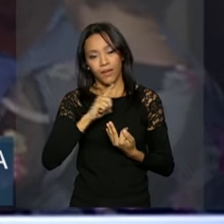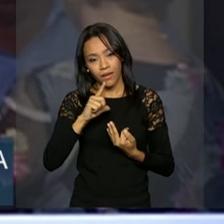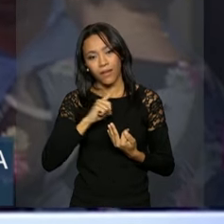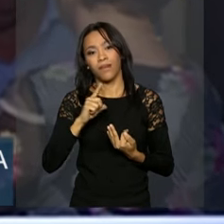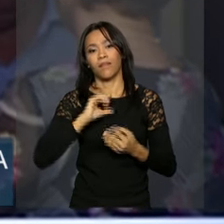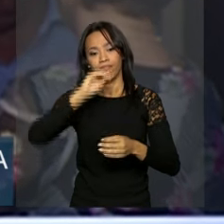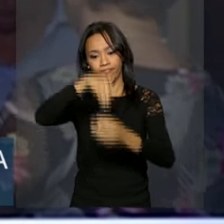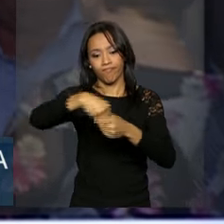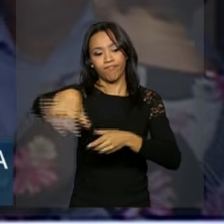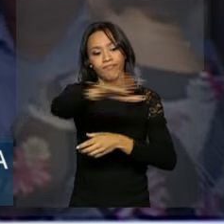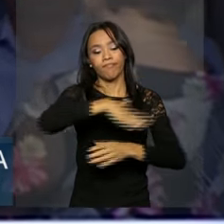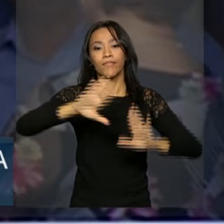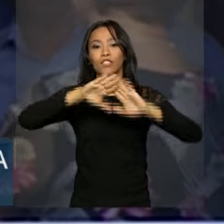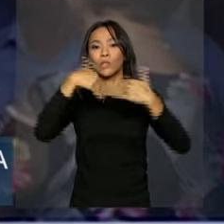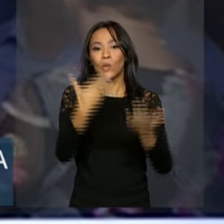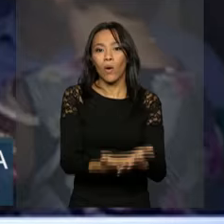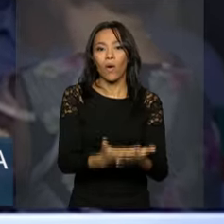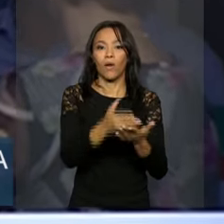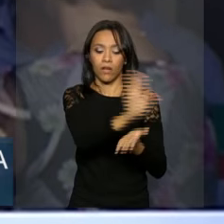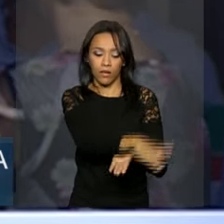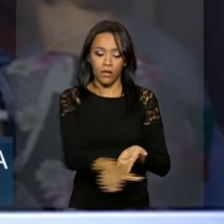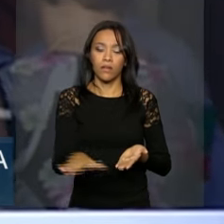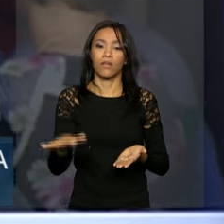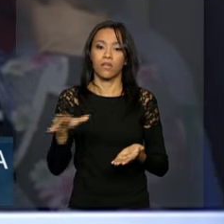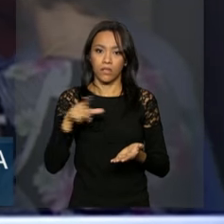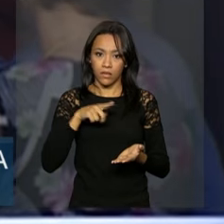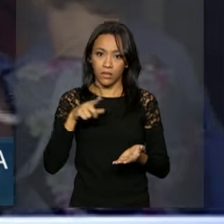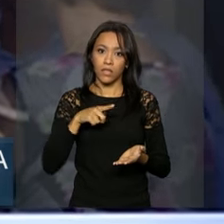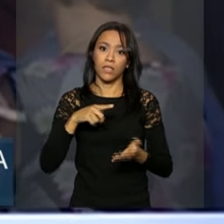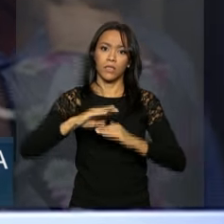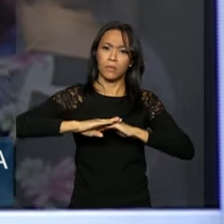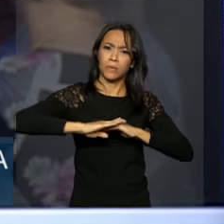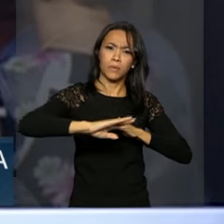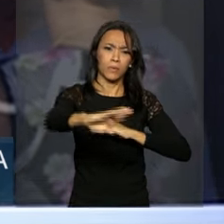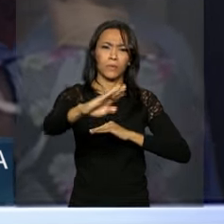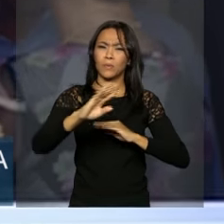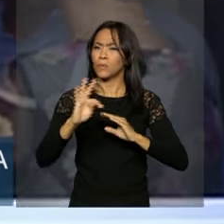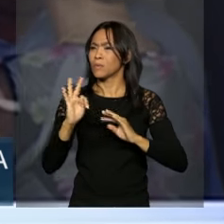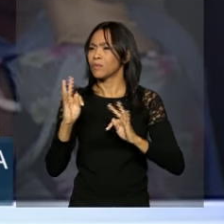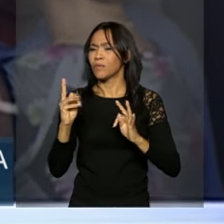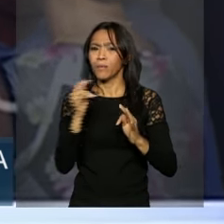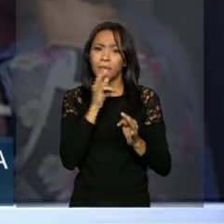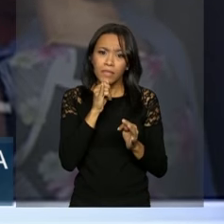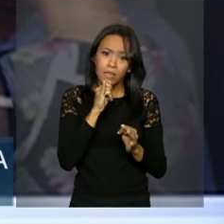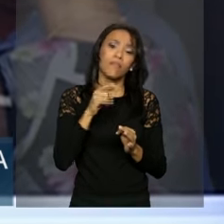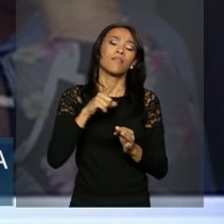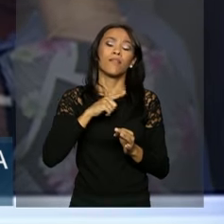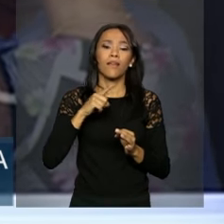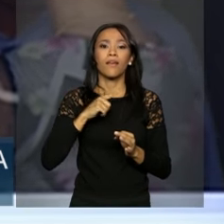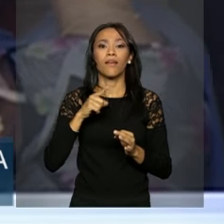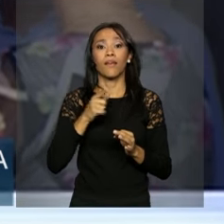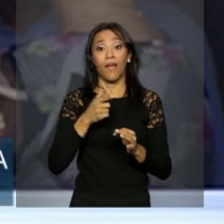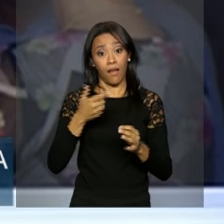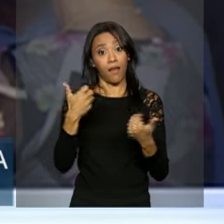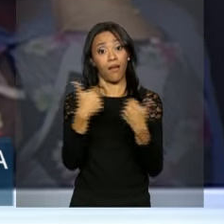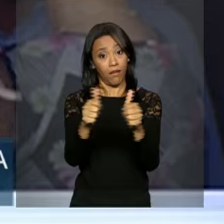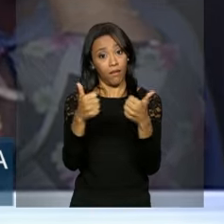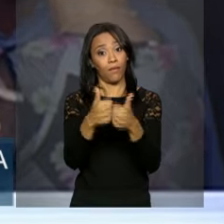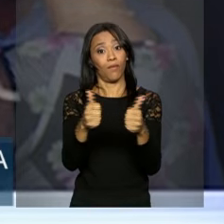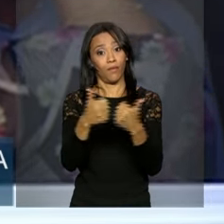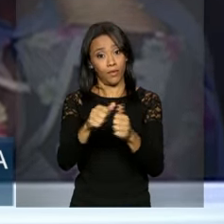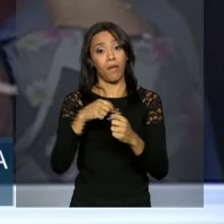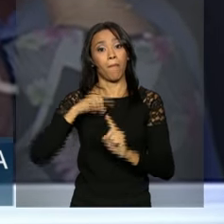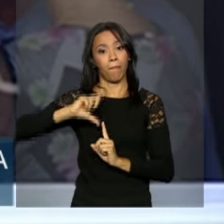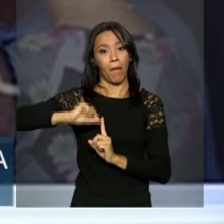creche, escola de educação infantil, pavimentação e urbanização. vão ter, por exemplo, acesso a transporte público, as